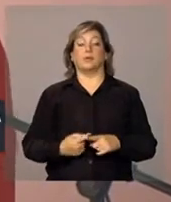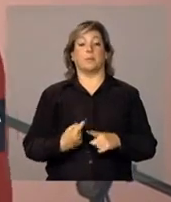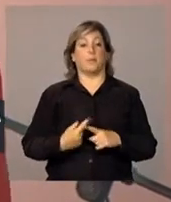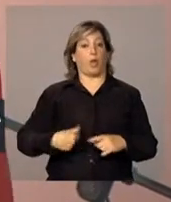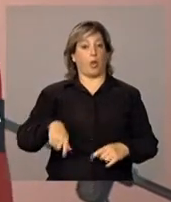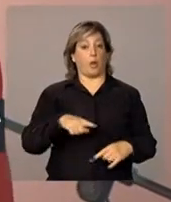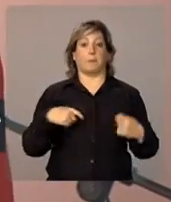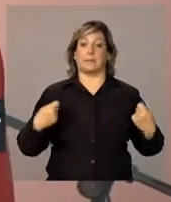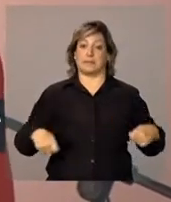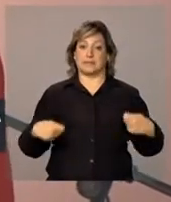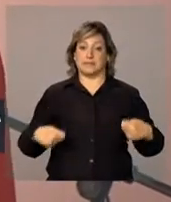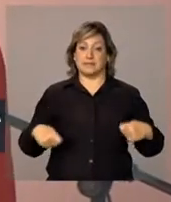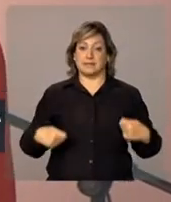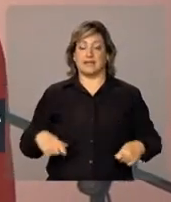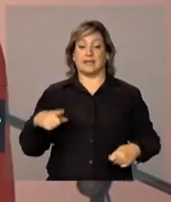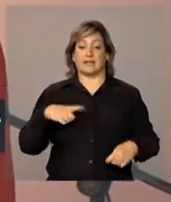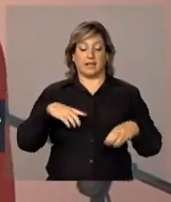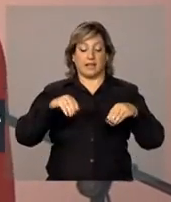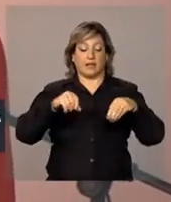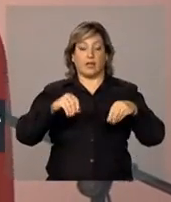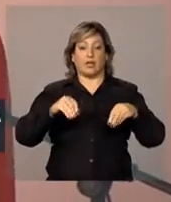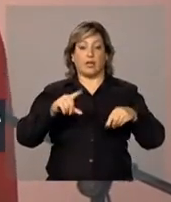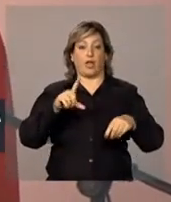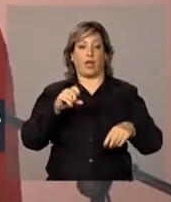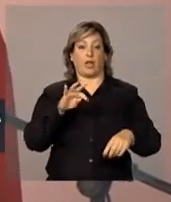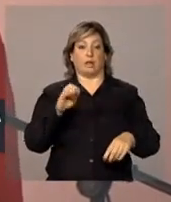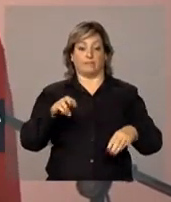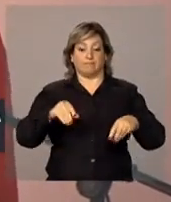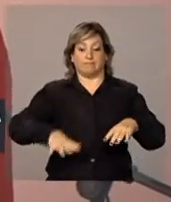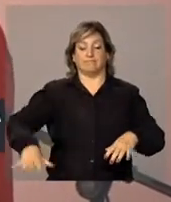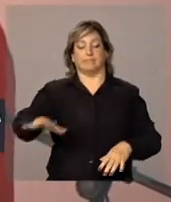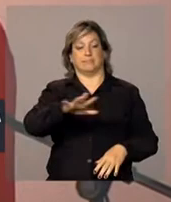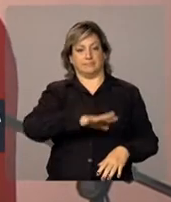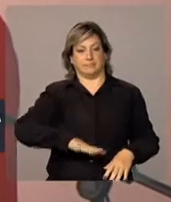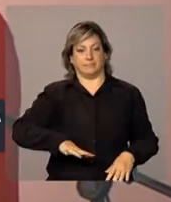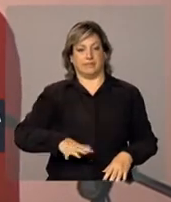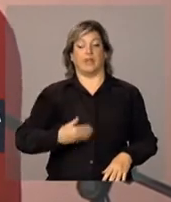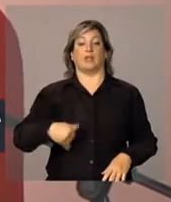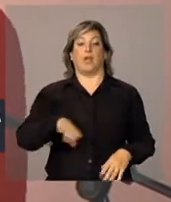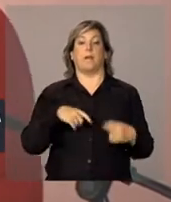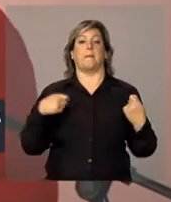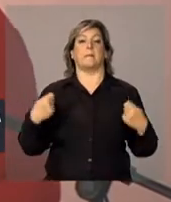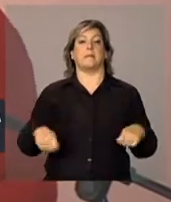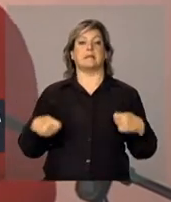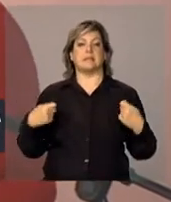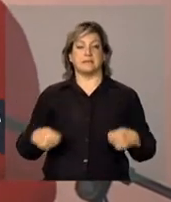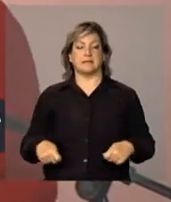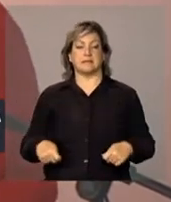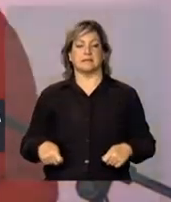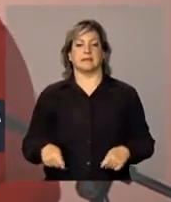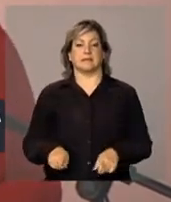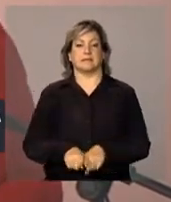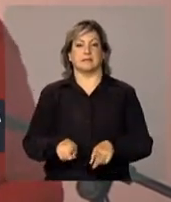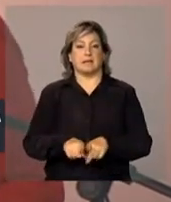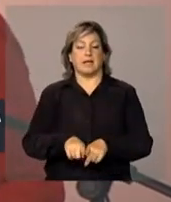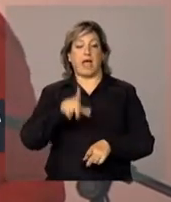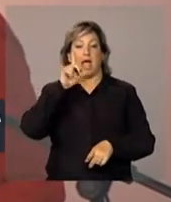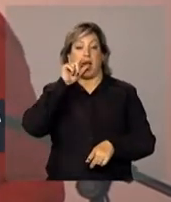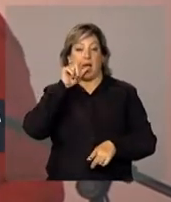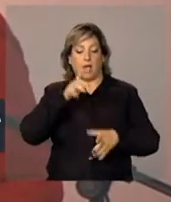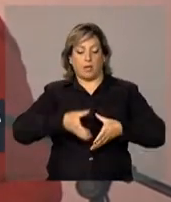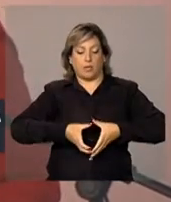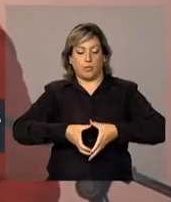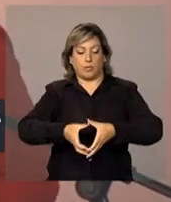precisamos de terreno, nós precisamos de saneamento,